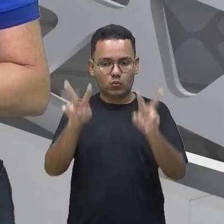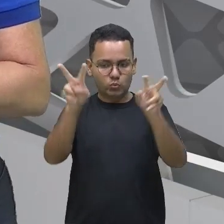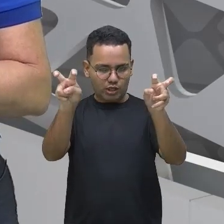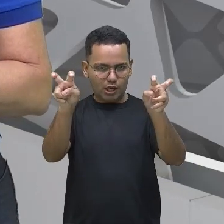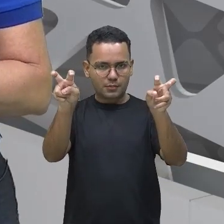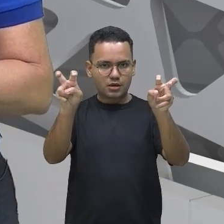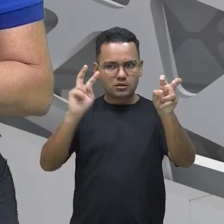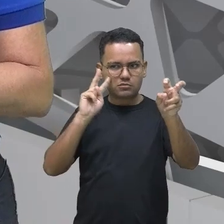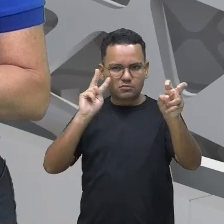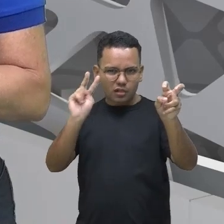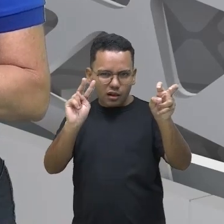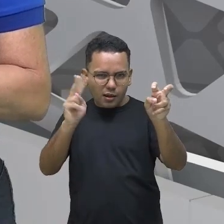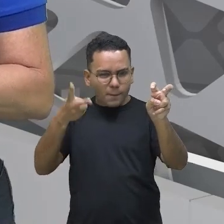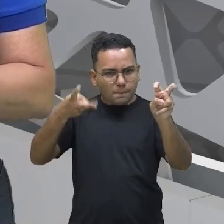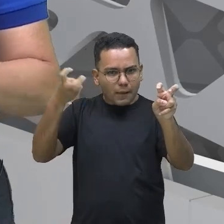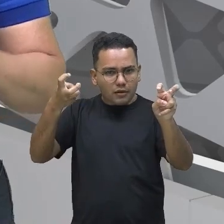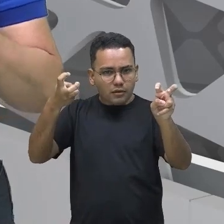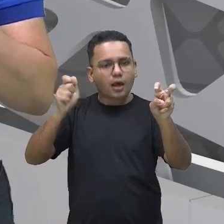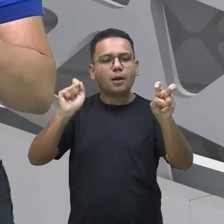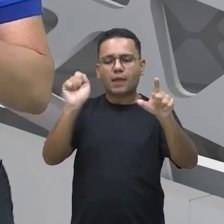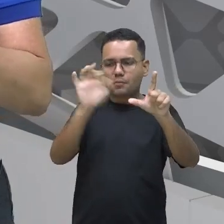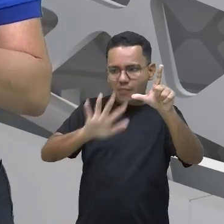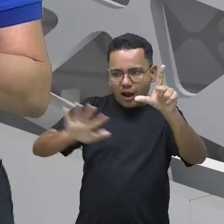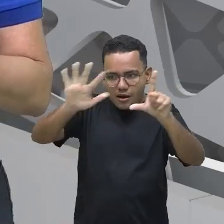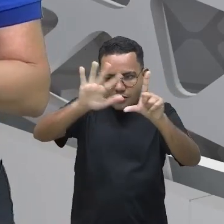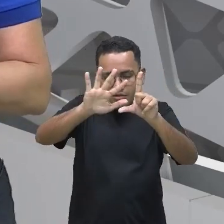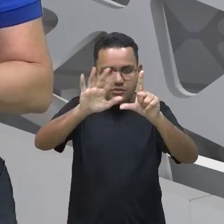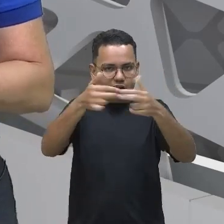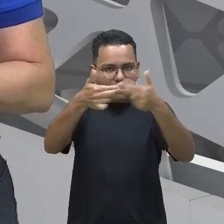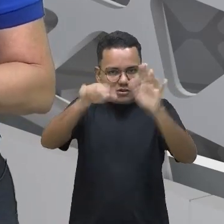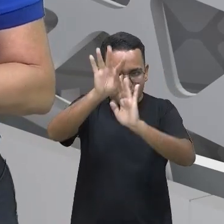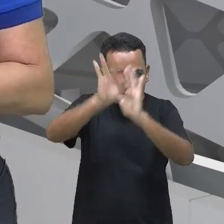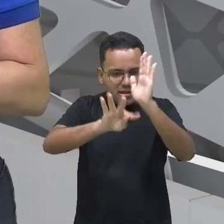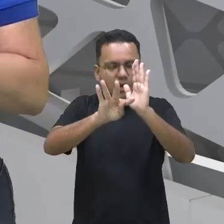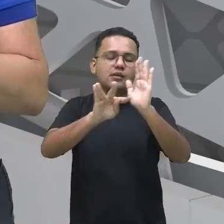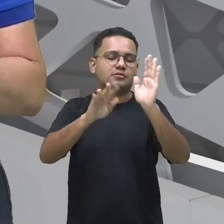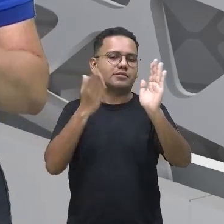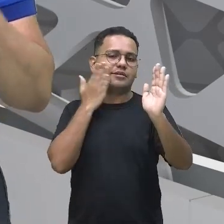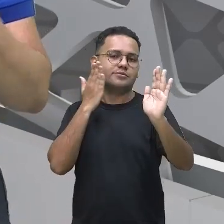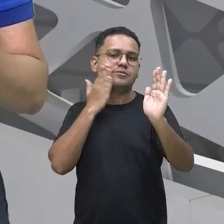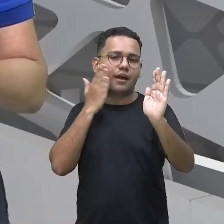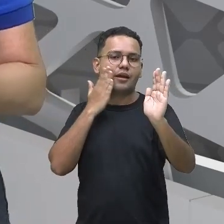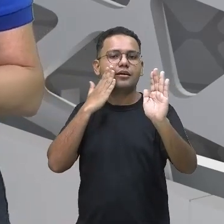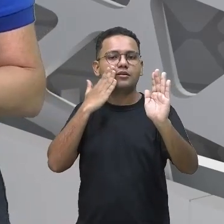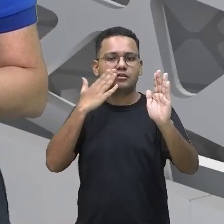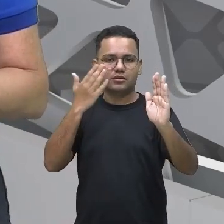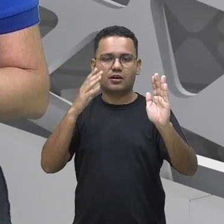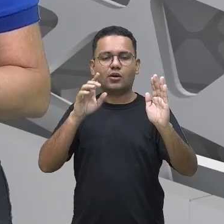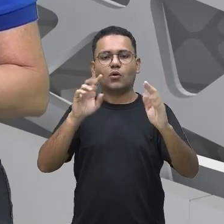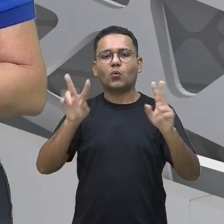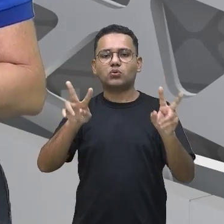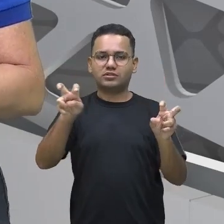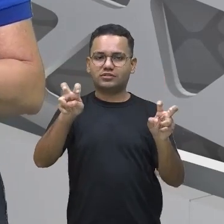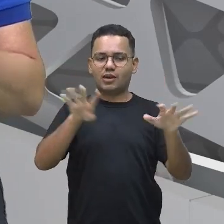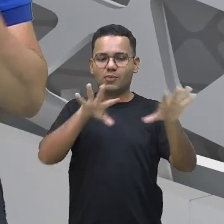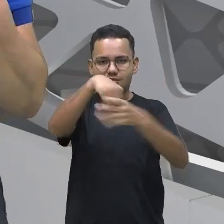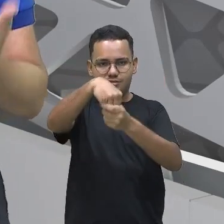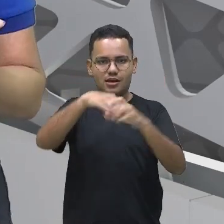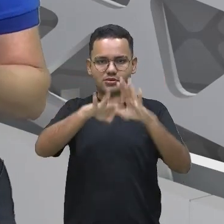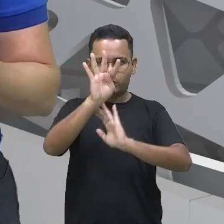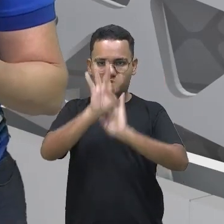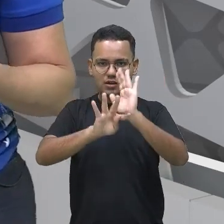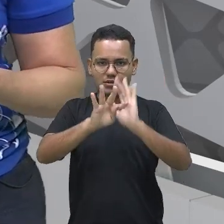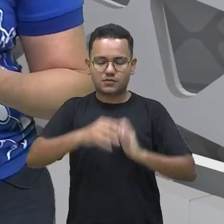o leitor já sabe o que é que ele irá ver futuramente, o que é que ele irá conhecer, né? O que é que ele vai